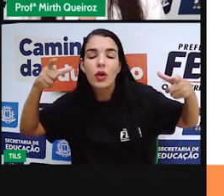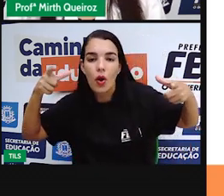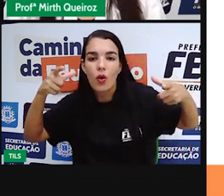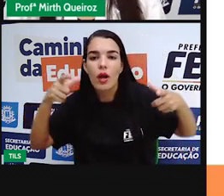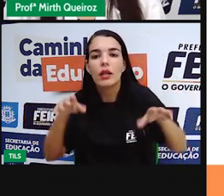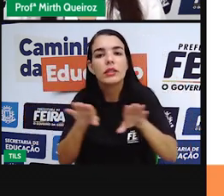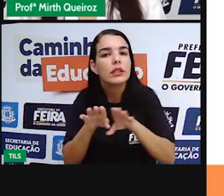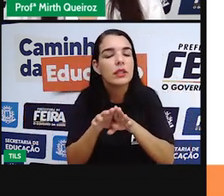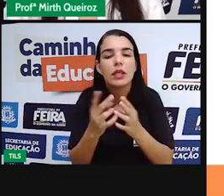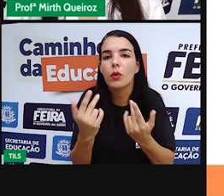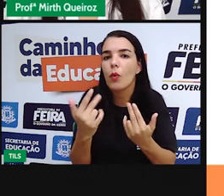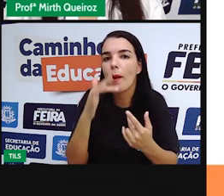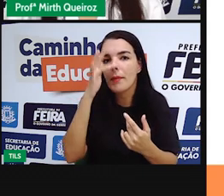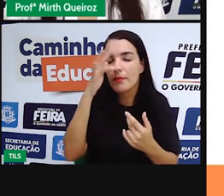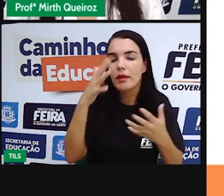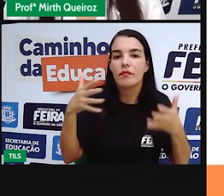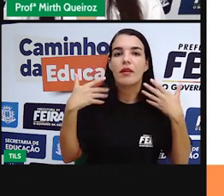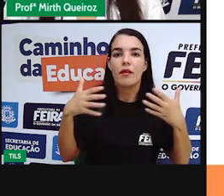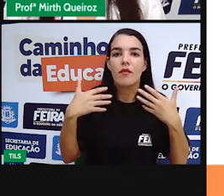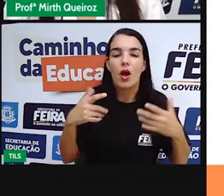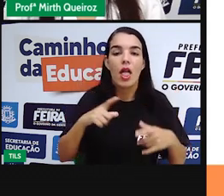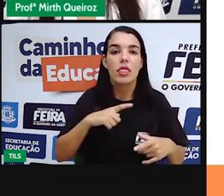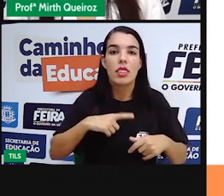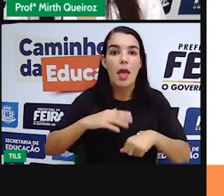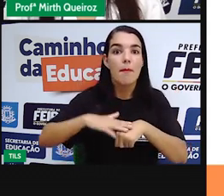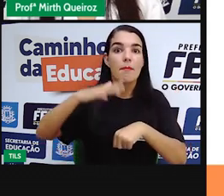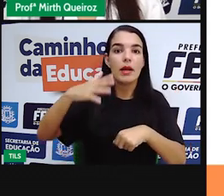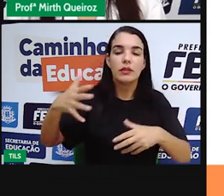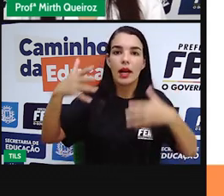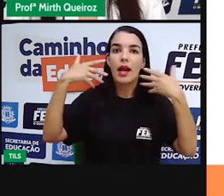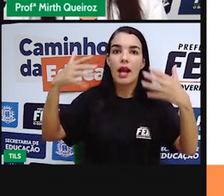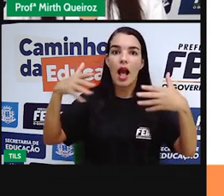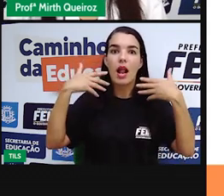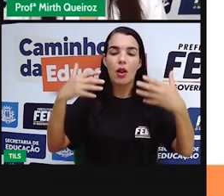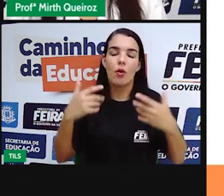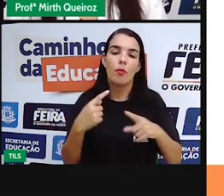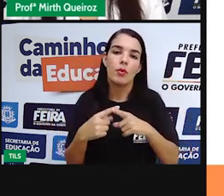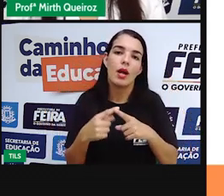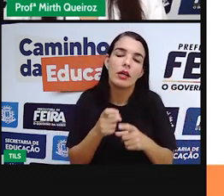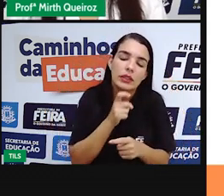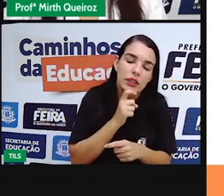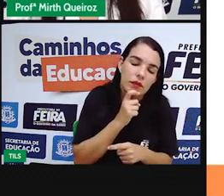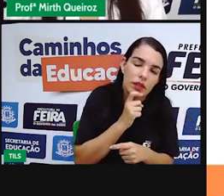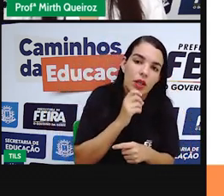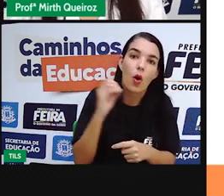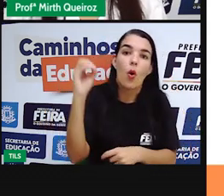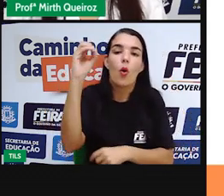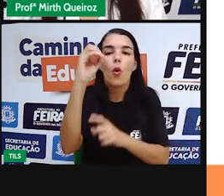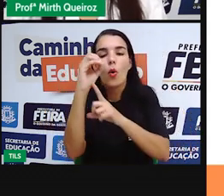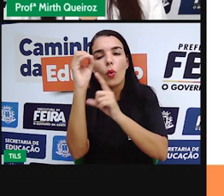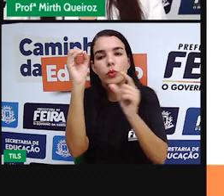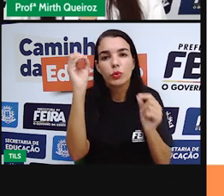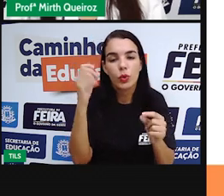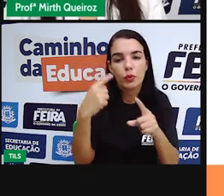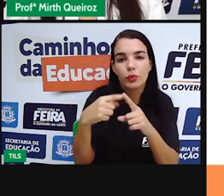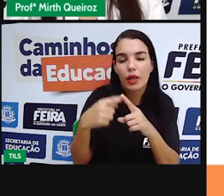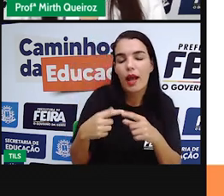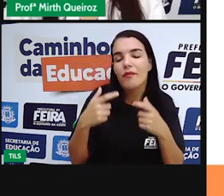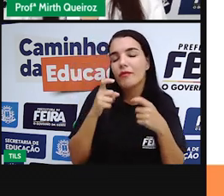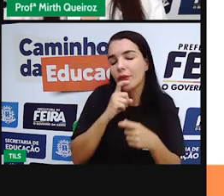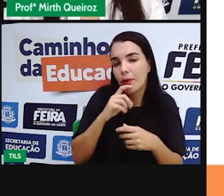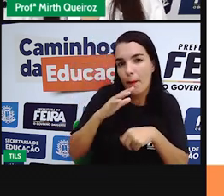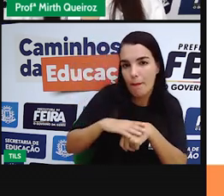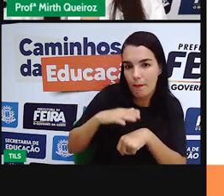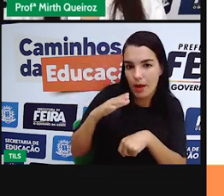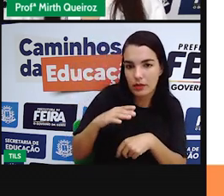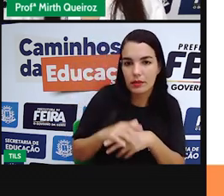no verão, as temperaturas são mais elevadas do que no inverno e no outono, que são estações mais frias. A altura do